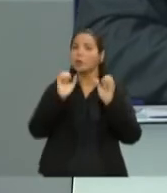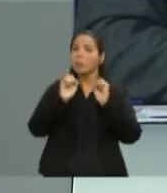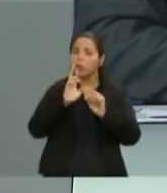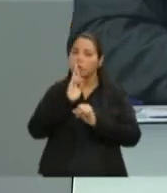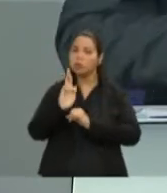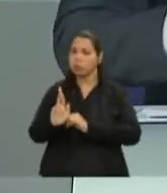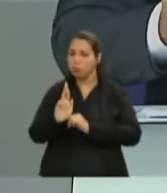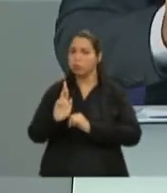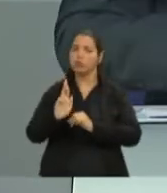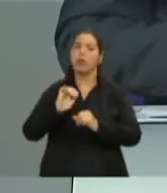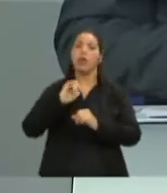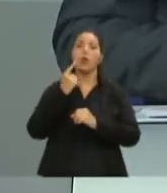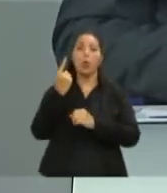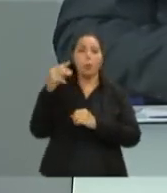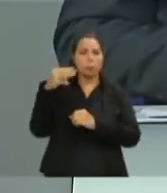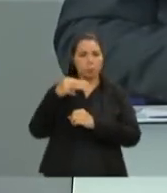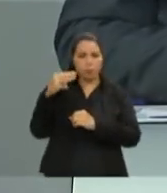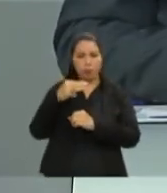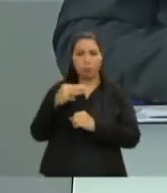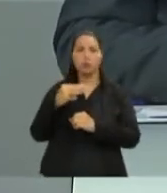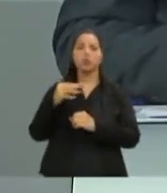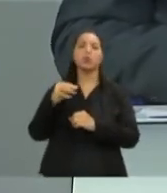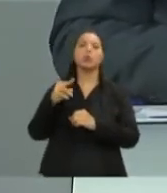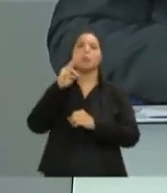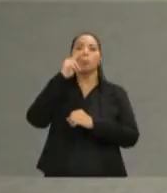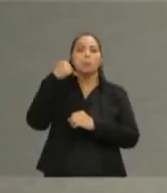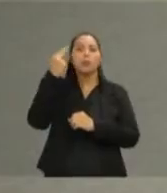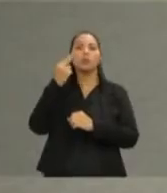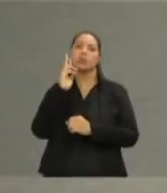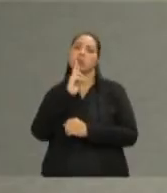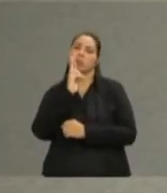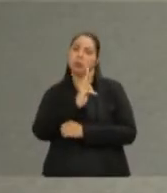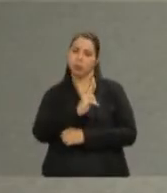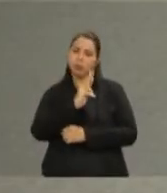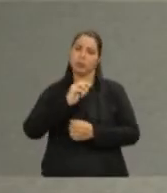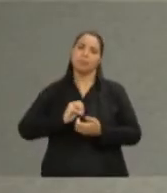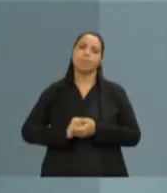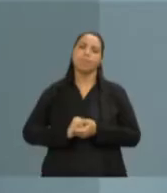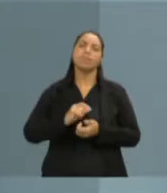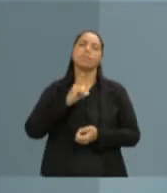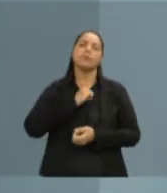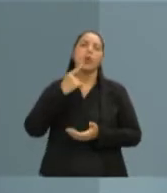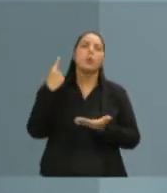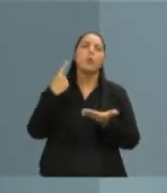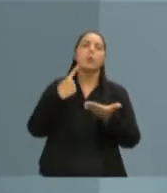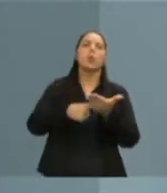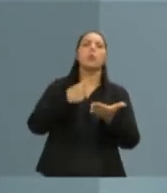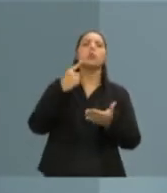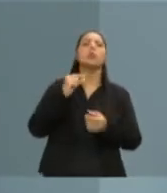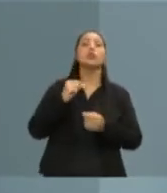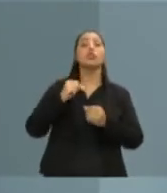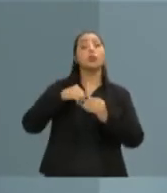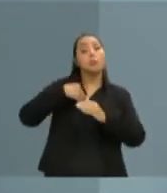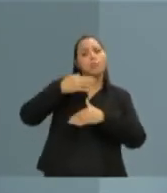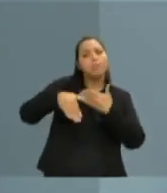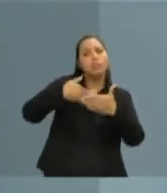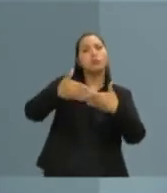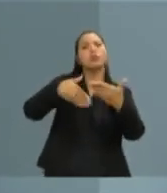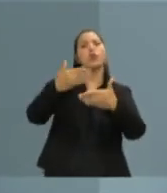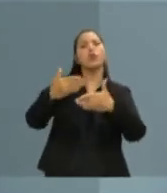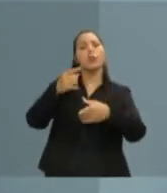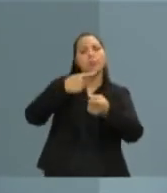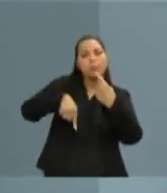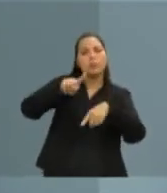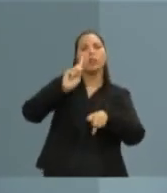adversário. Um minuto para o candidato Pasolini fazer a sua réplica. Nós temos compromisso em melhorar a mobilidade urbana no